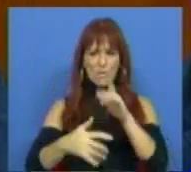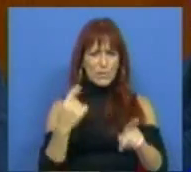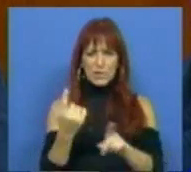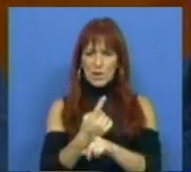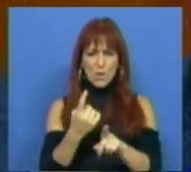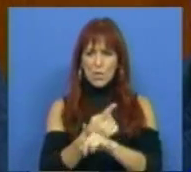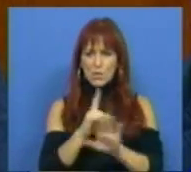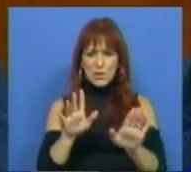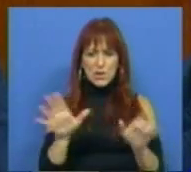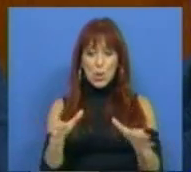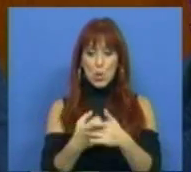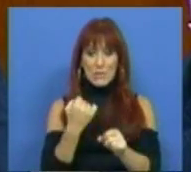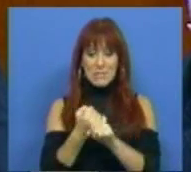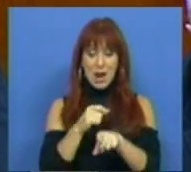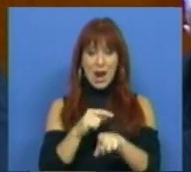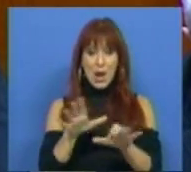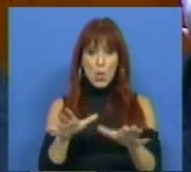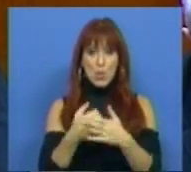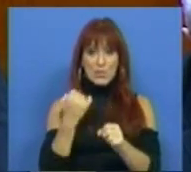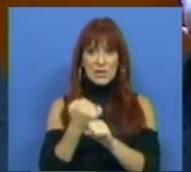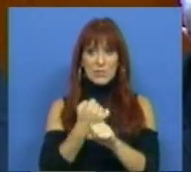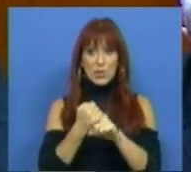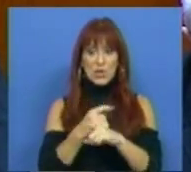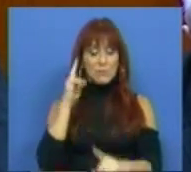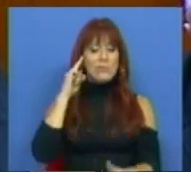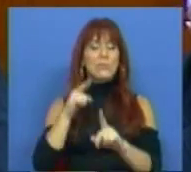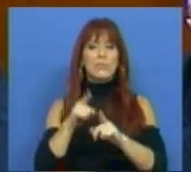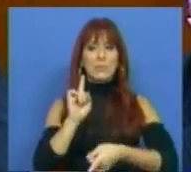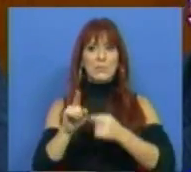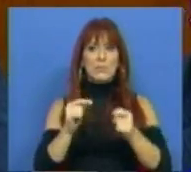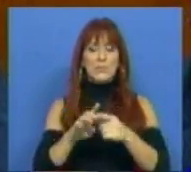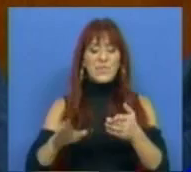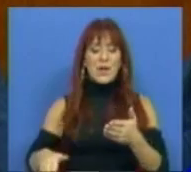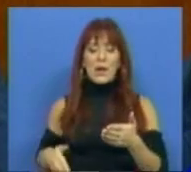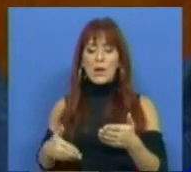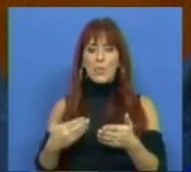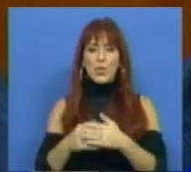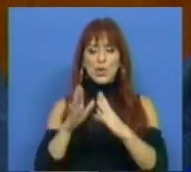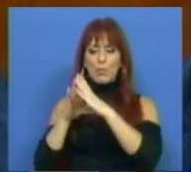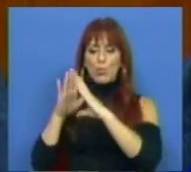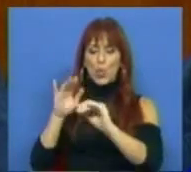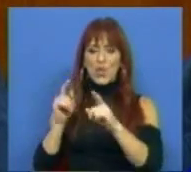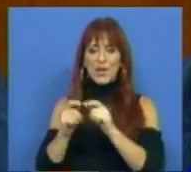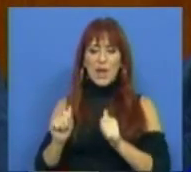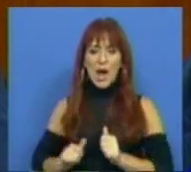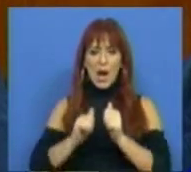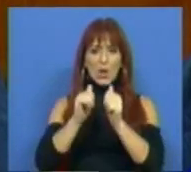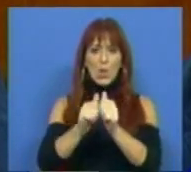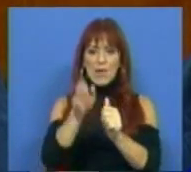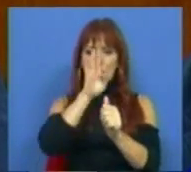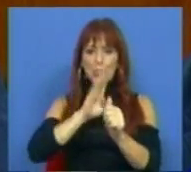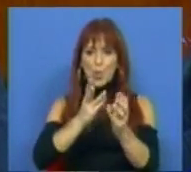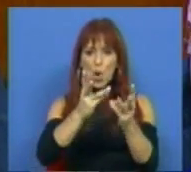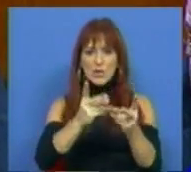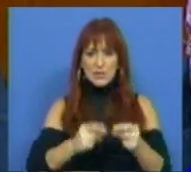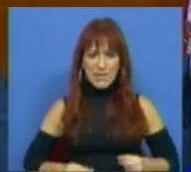as coisas. Este grupo de trabalho é um grupo de trabalho que se destina a propor um modelo de acompanhamento da execução